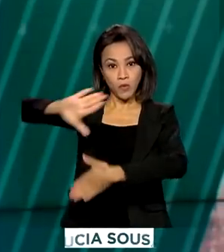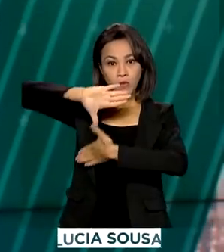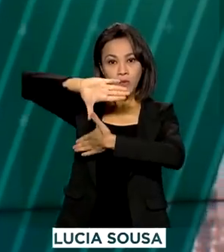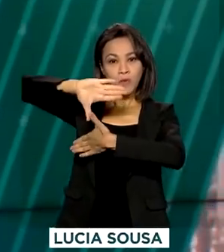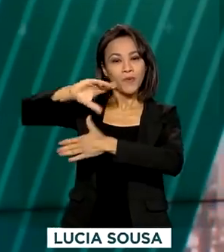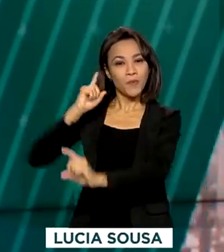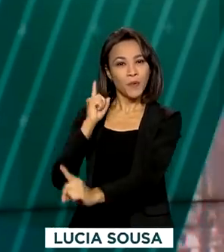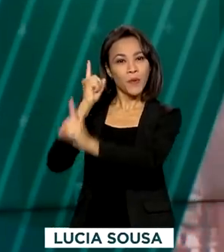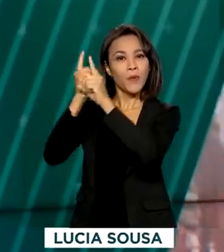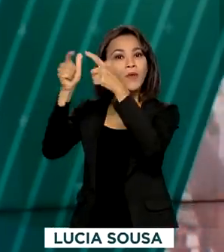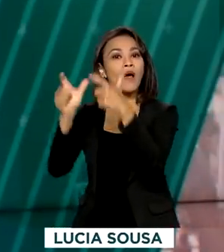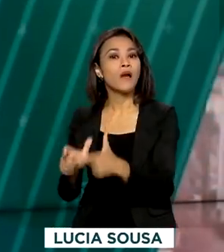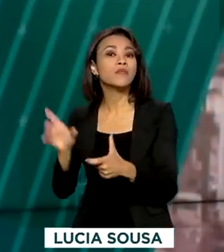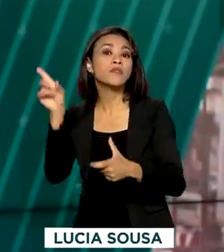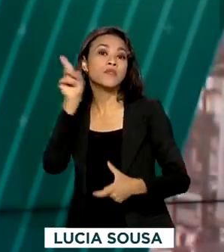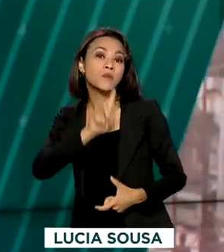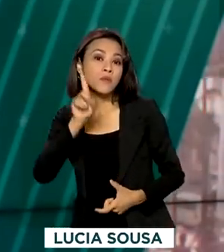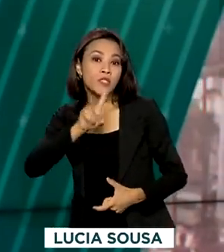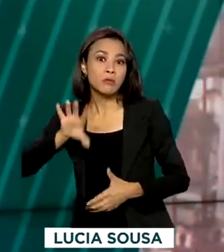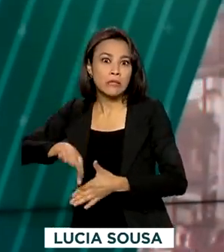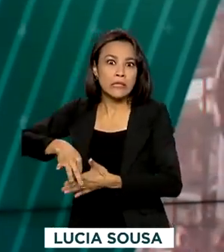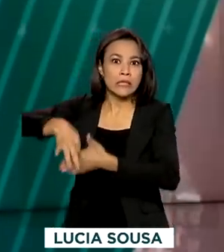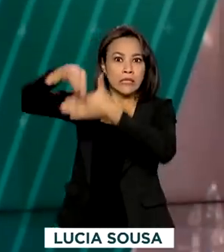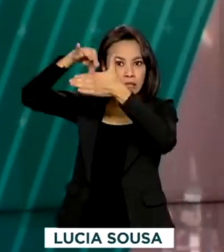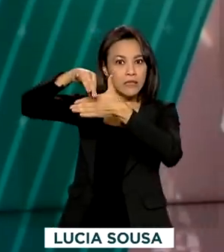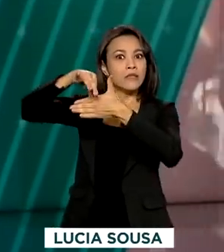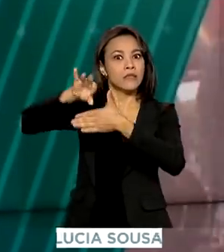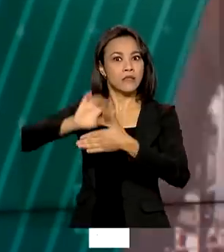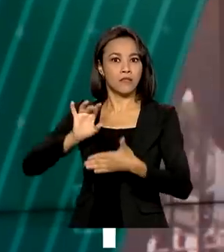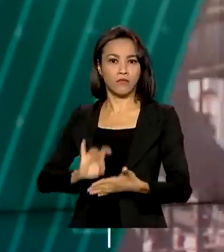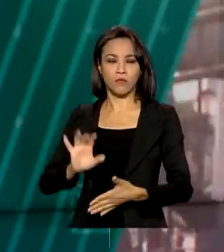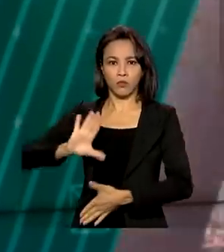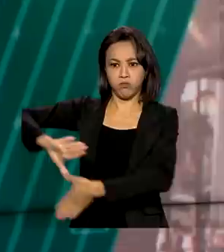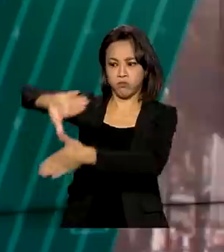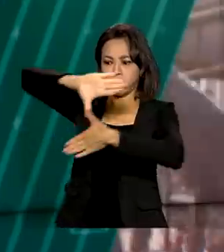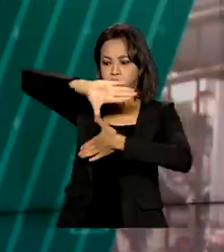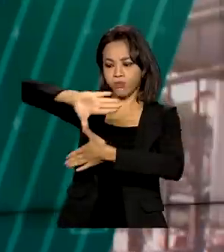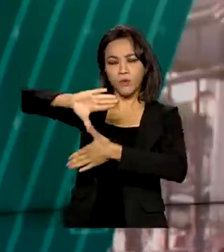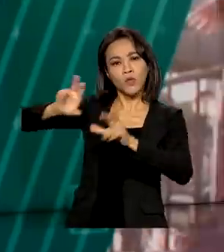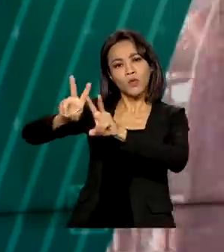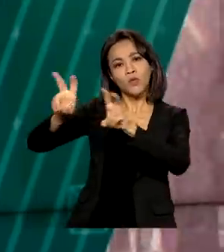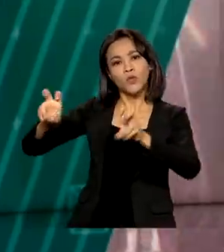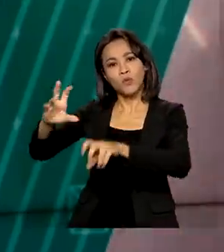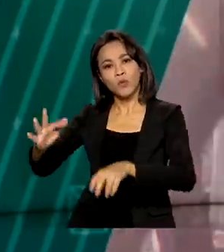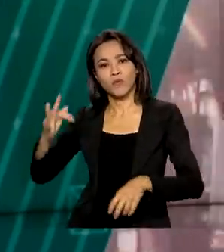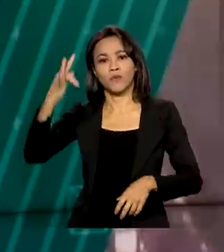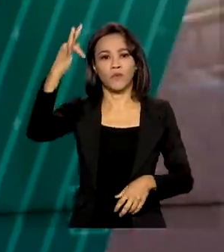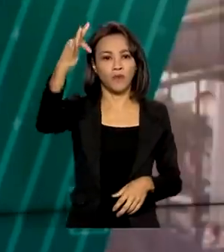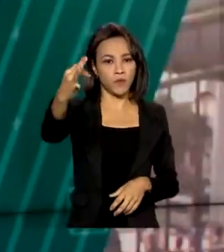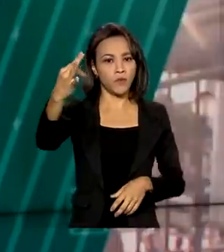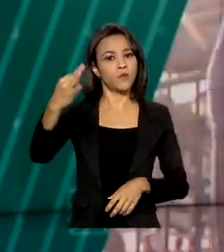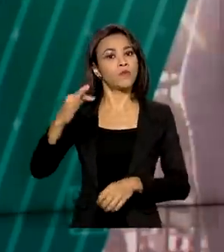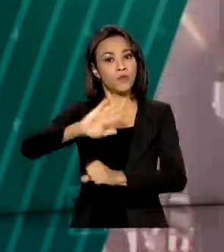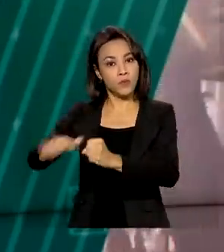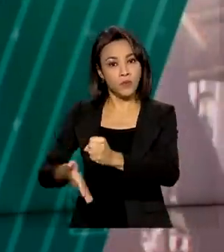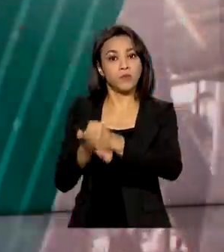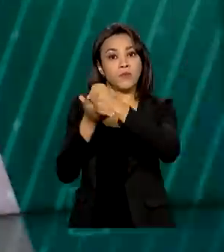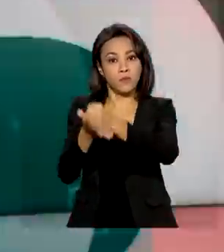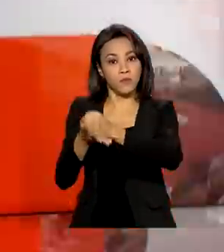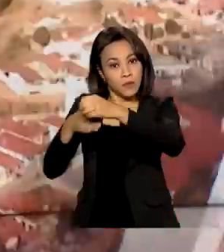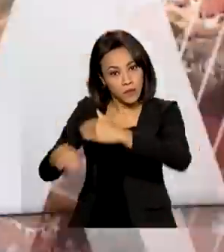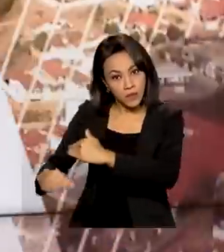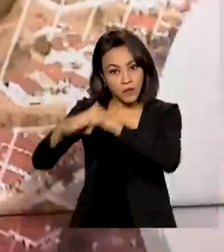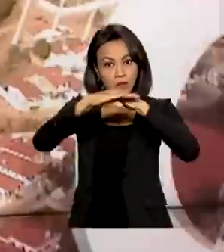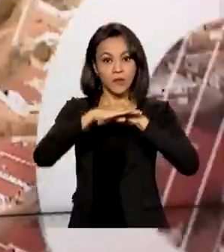em Los Angeles, nos Estados Unidos, líderes do continente americano para debater um futuro sustentável e igualitário. Quem tem mais